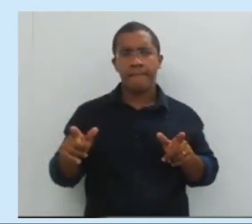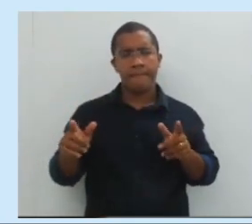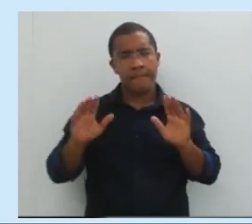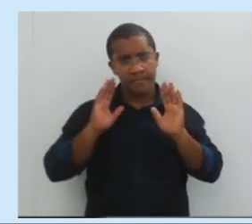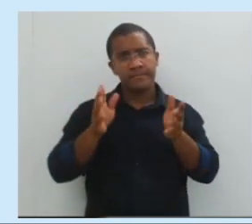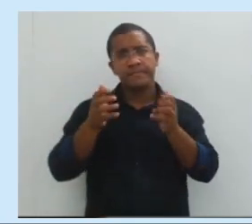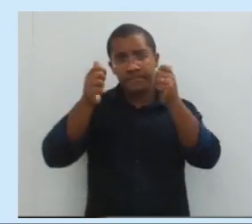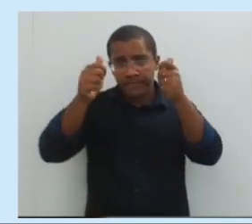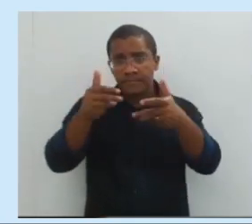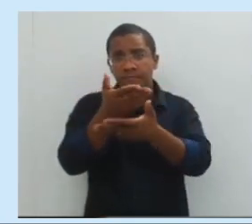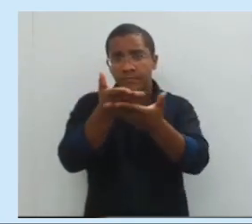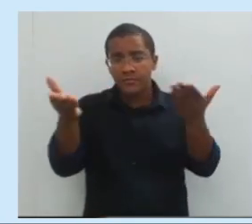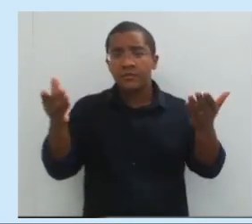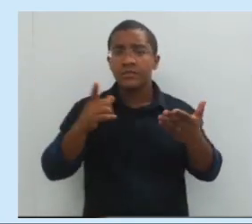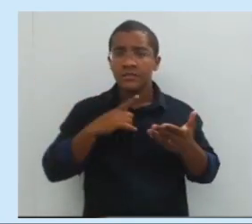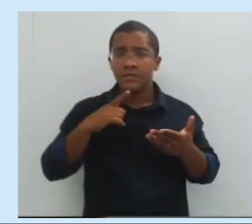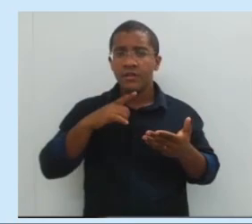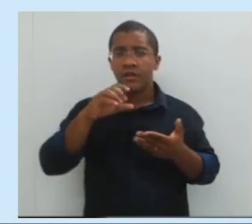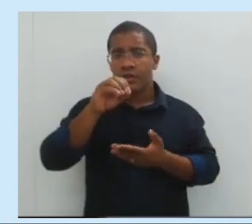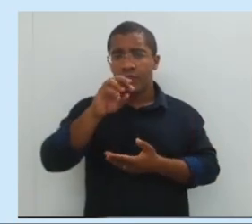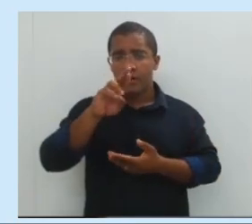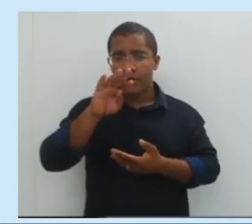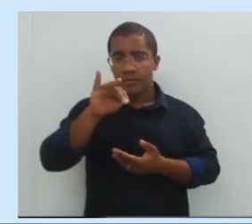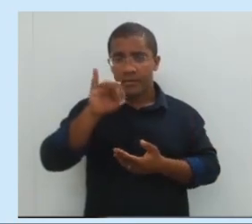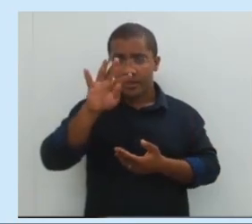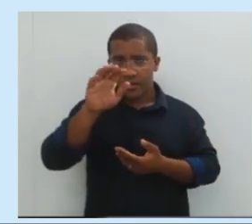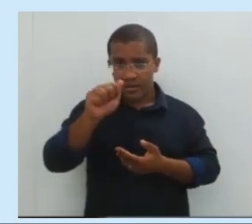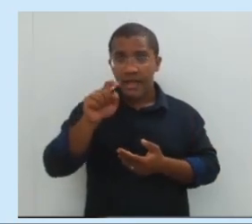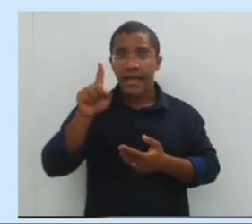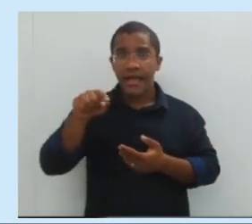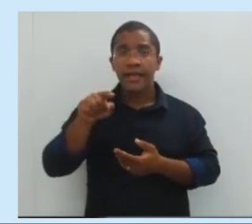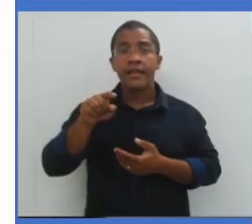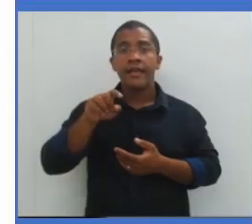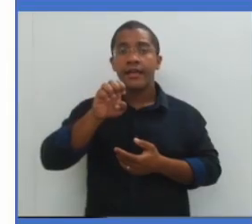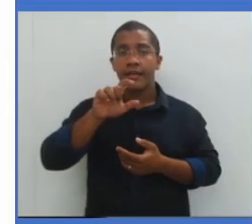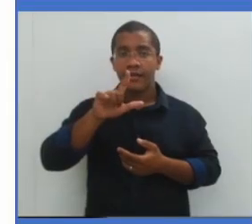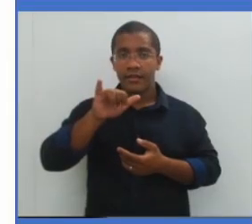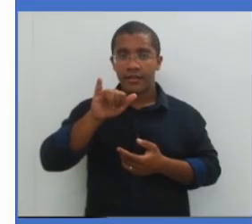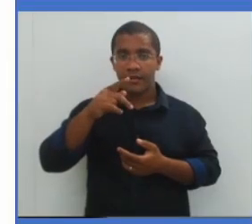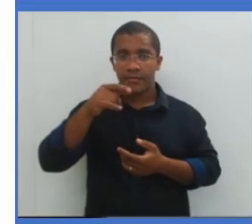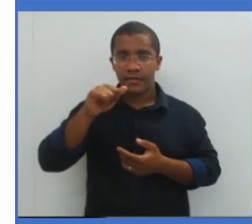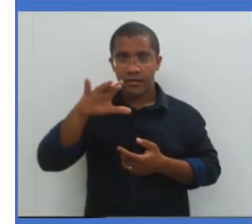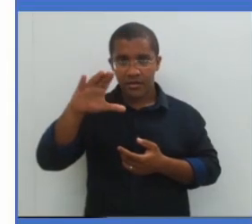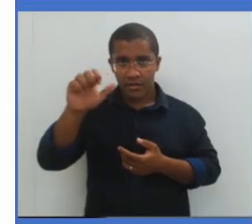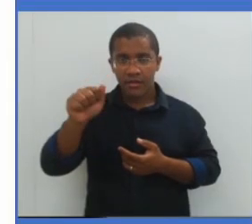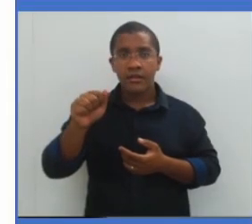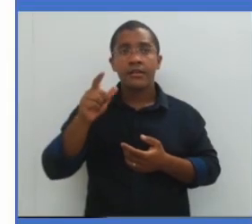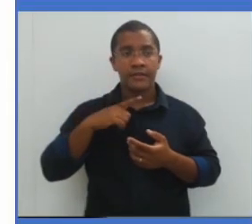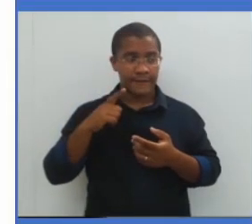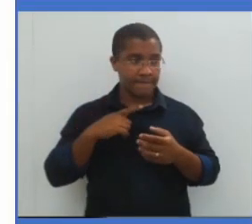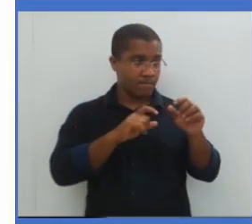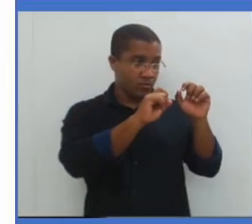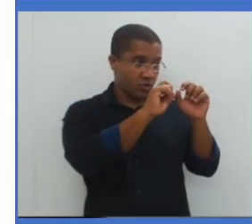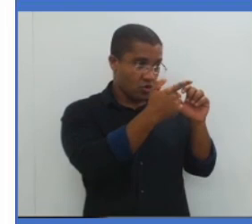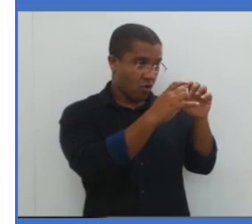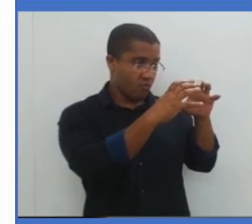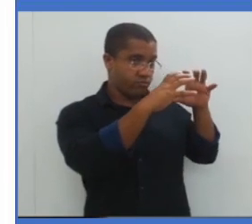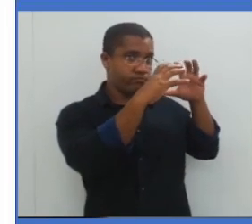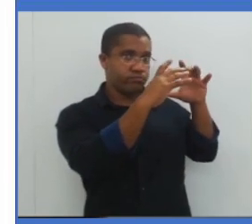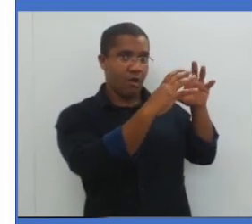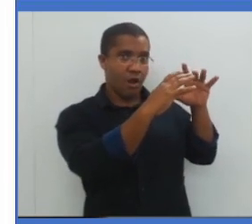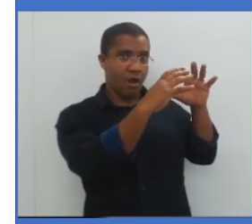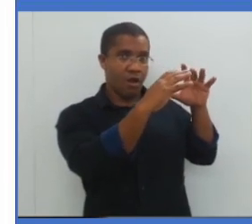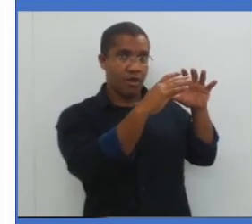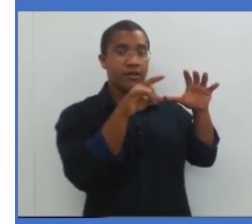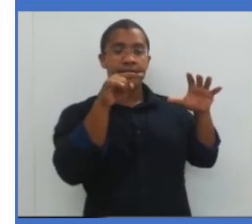plano, elas são elípticas, beleza? Olha a imagem aí. Eu tenho o Sol, eu